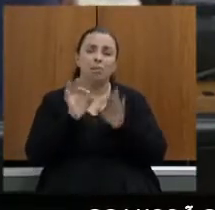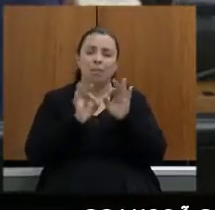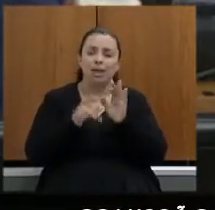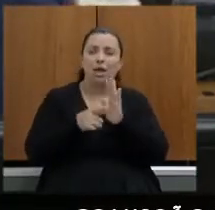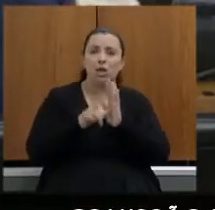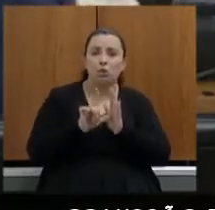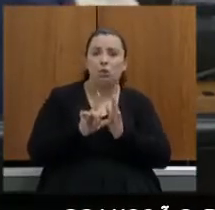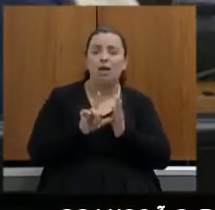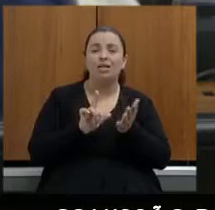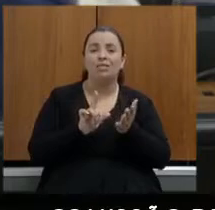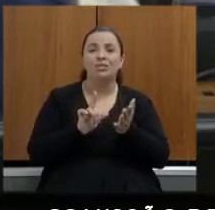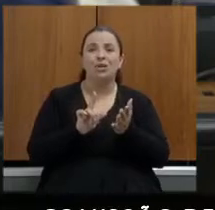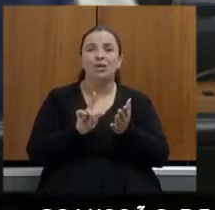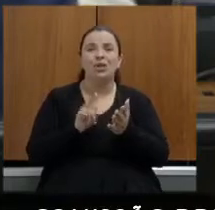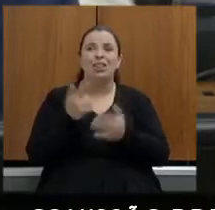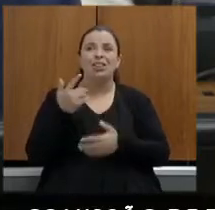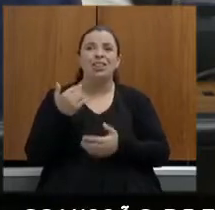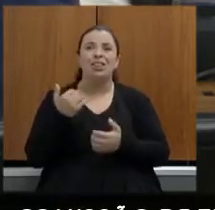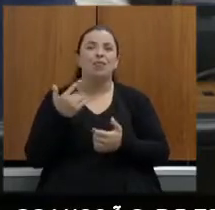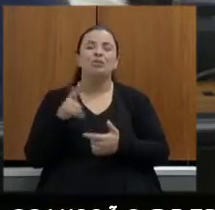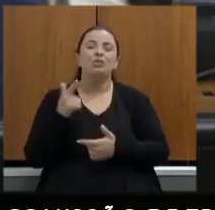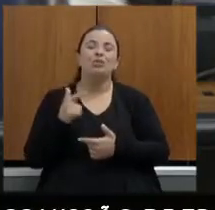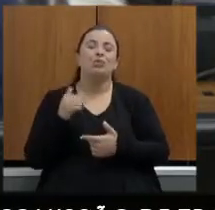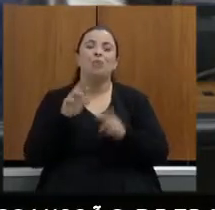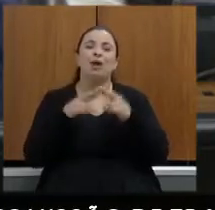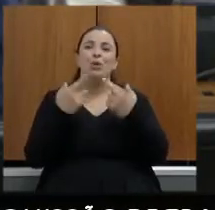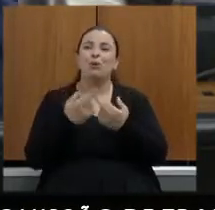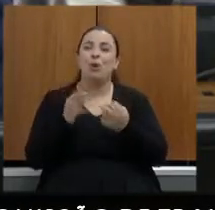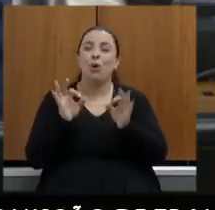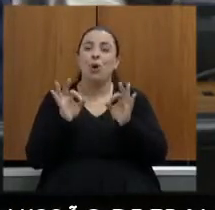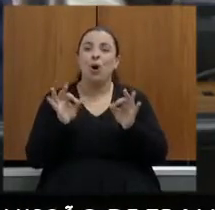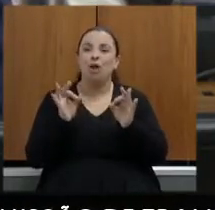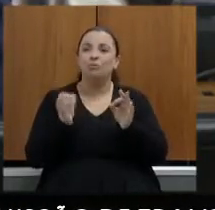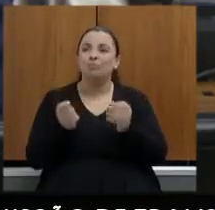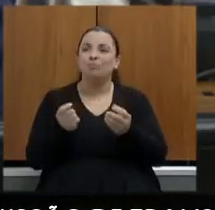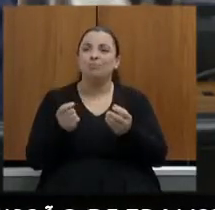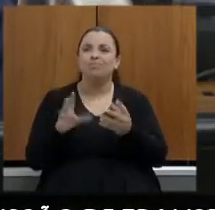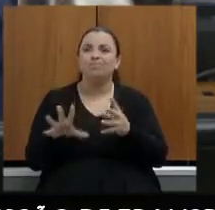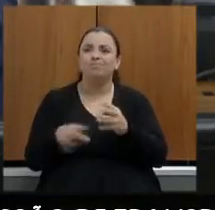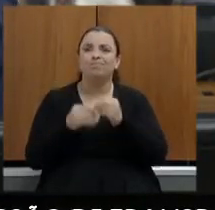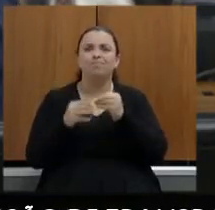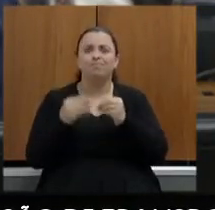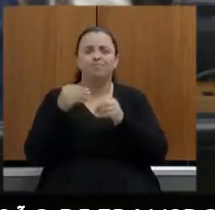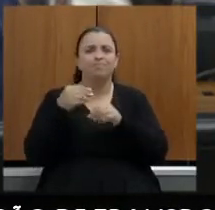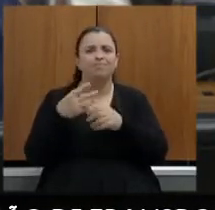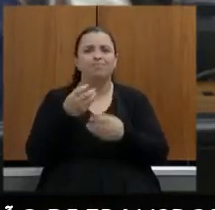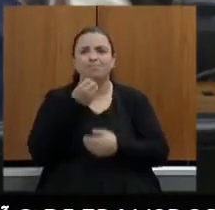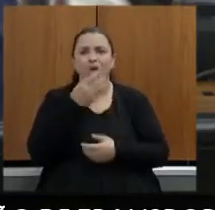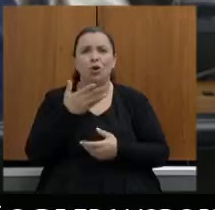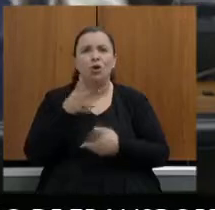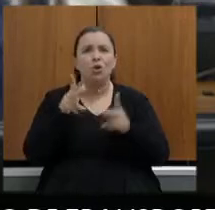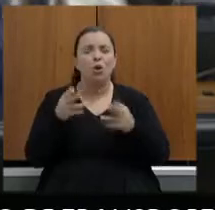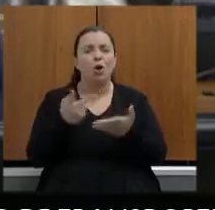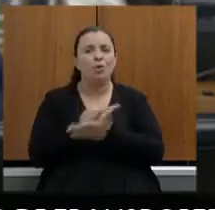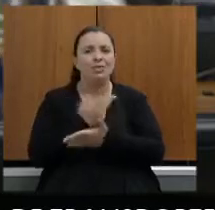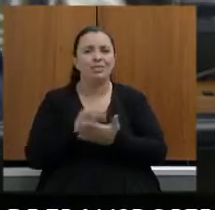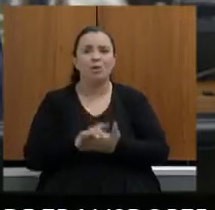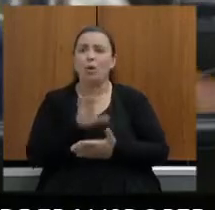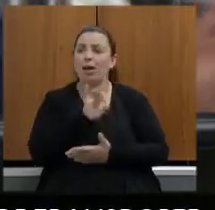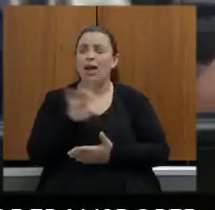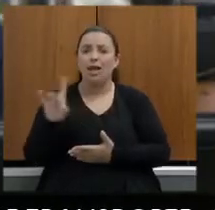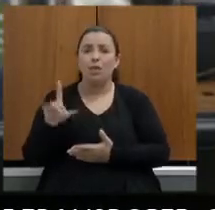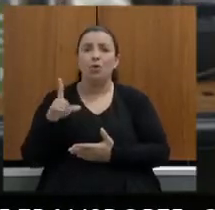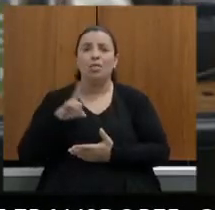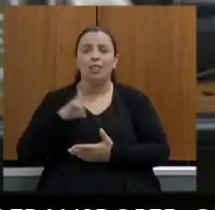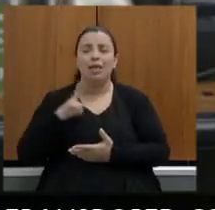produtiva como nós nos encontramos e cada um trouxe a sua contribuição a Defensoria Público Ministério Público